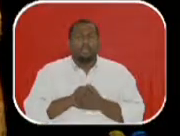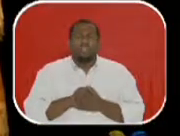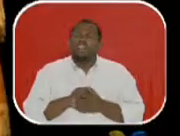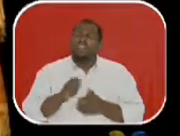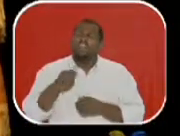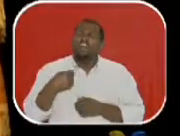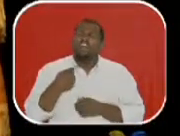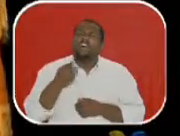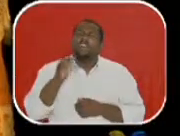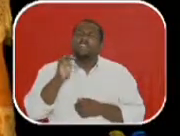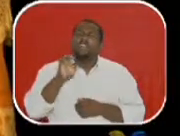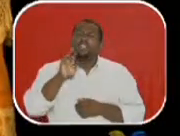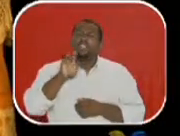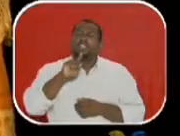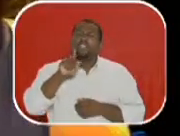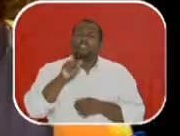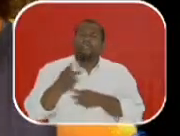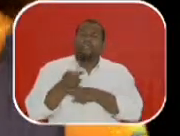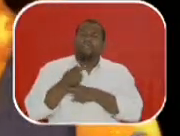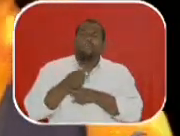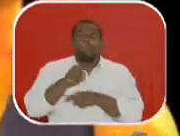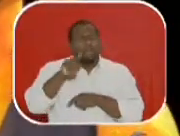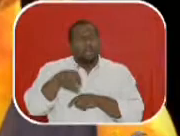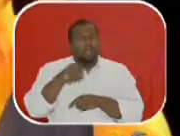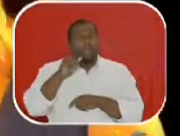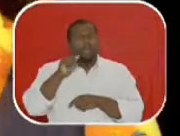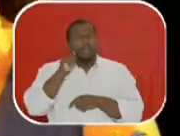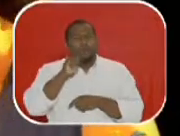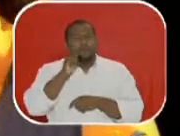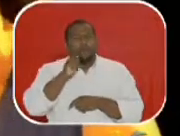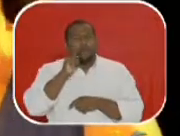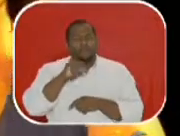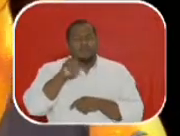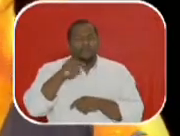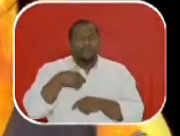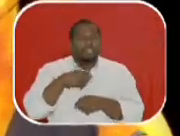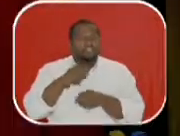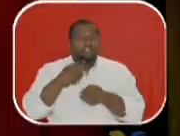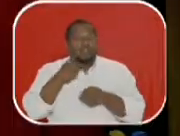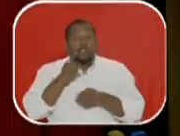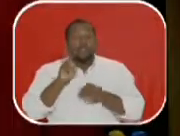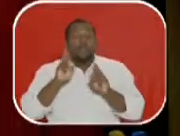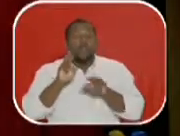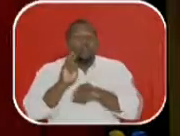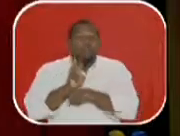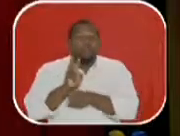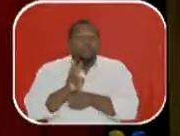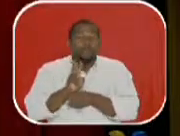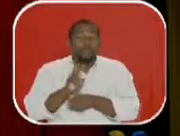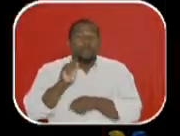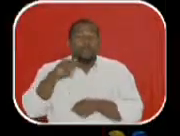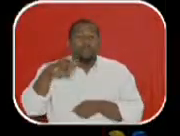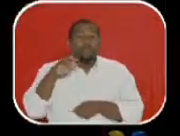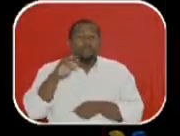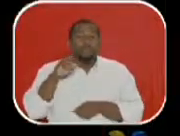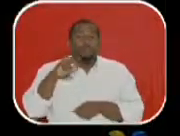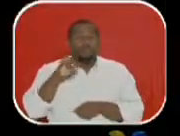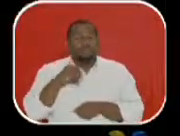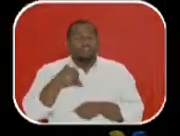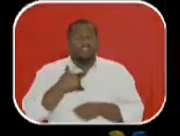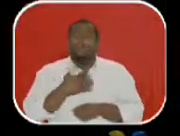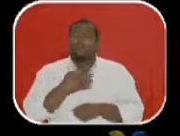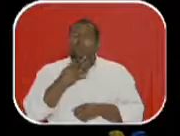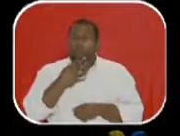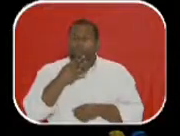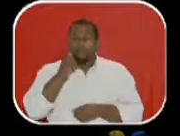Que Teresa é essa que o moço está procurando? Uma Teresa que ficou de esperar um Antônio. Eu conheço uma Teresa, mas